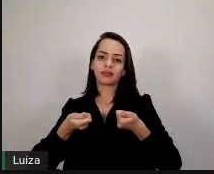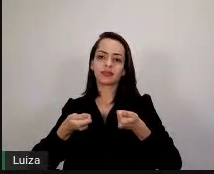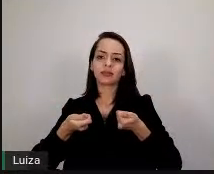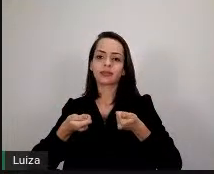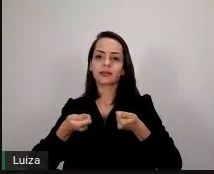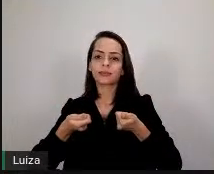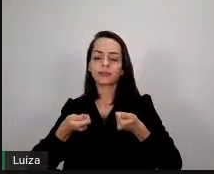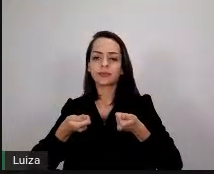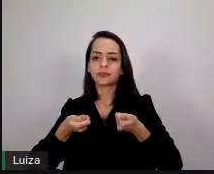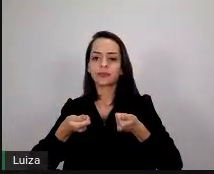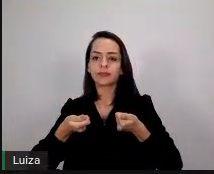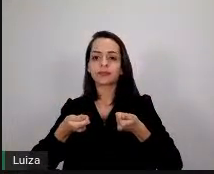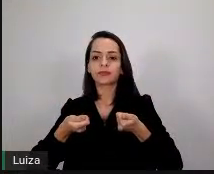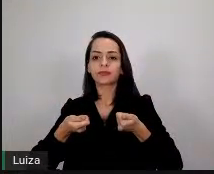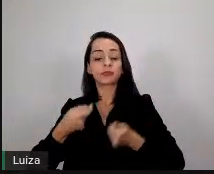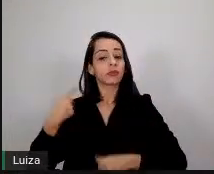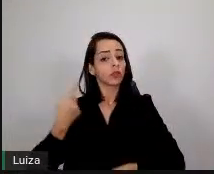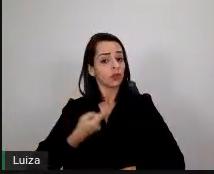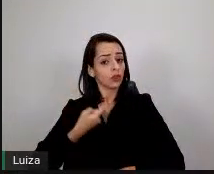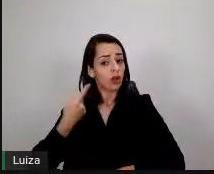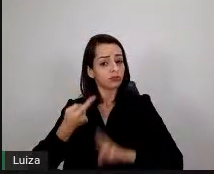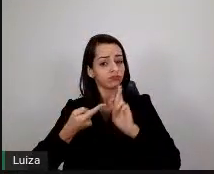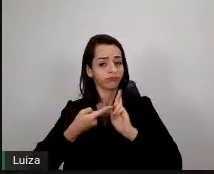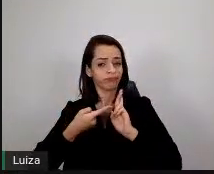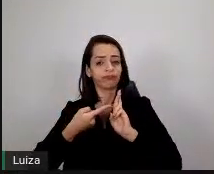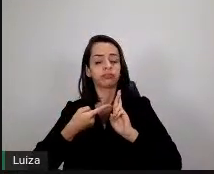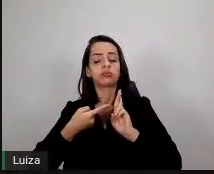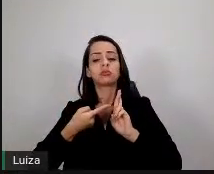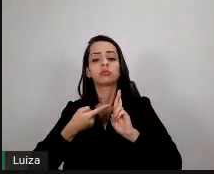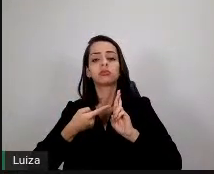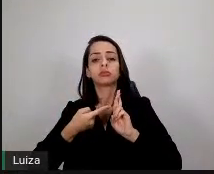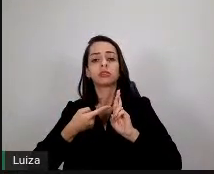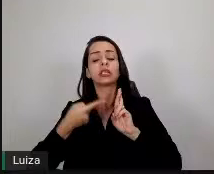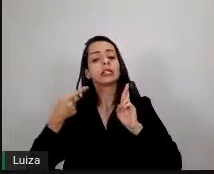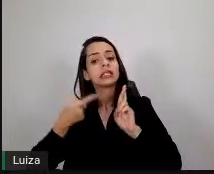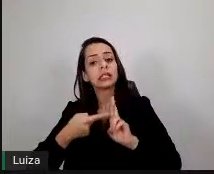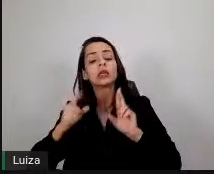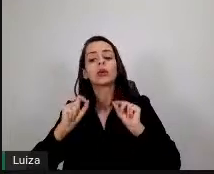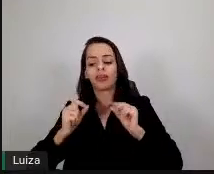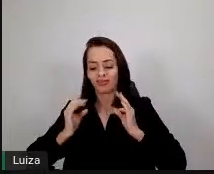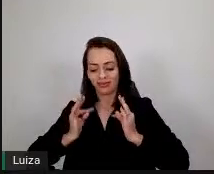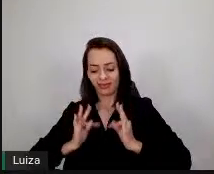É nossa responsabilidade, né, no uso da tecnologia,